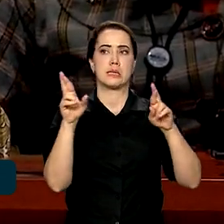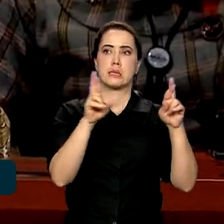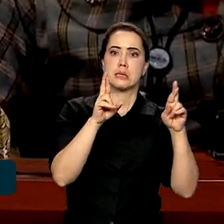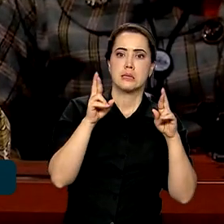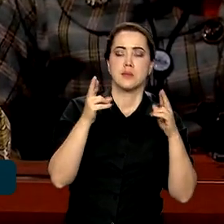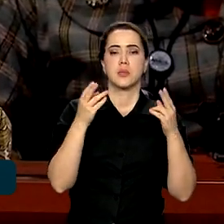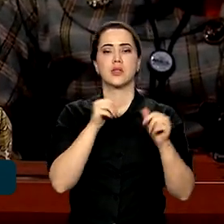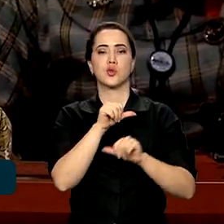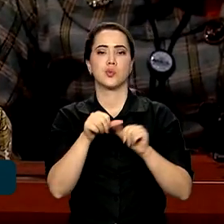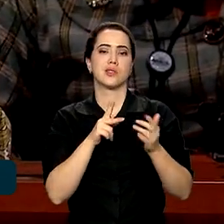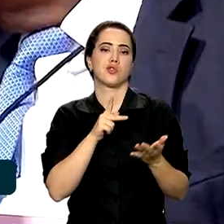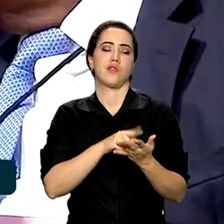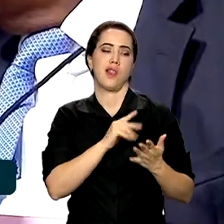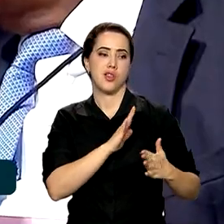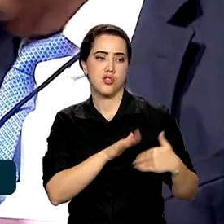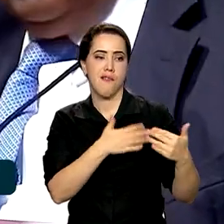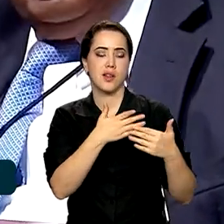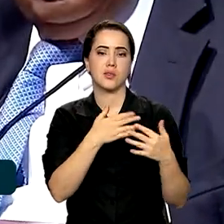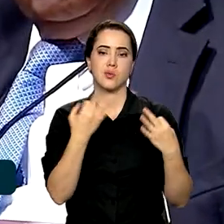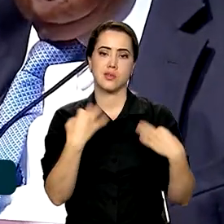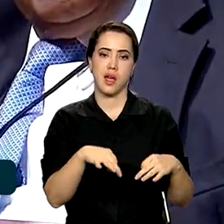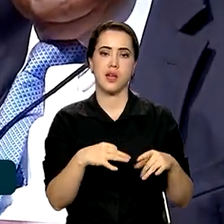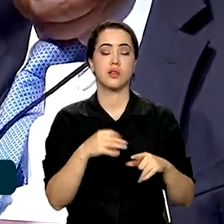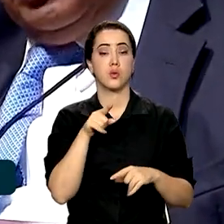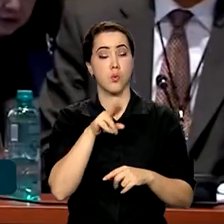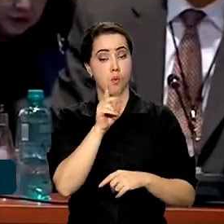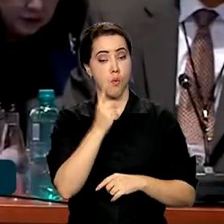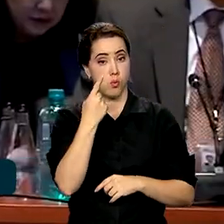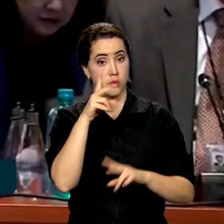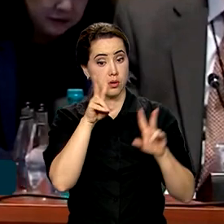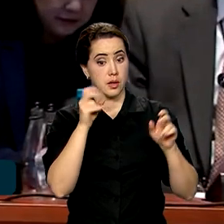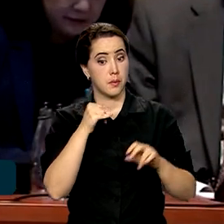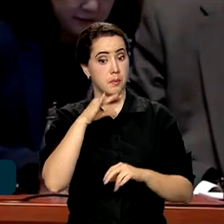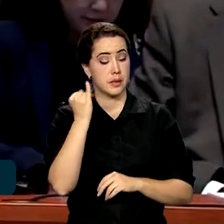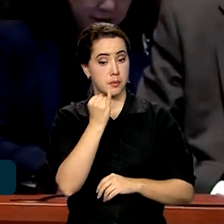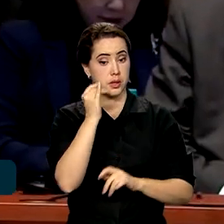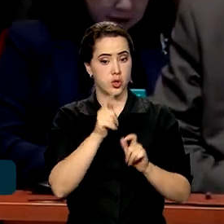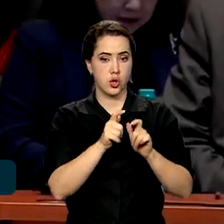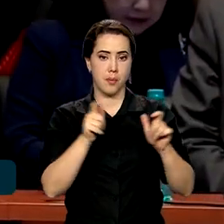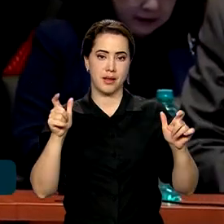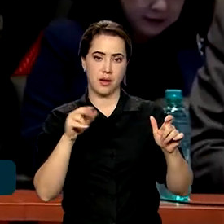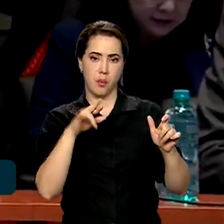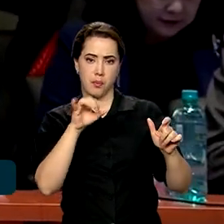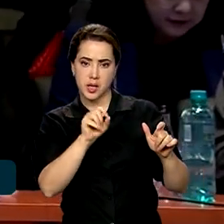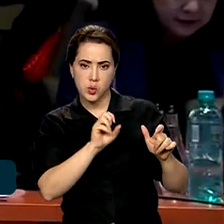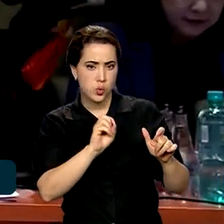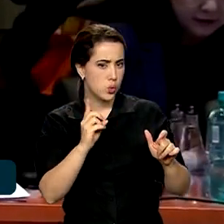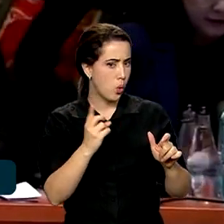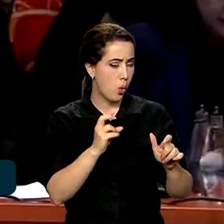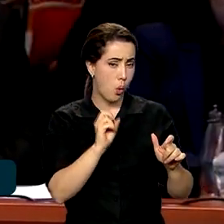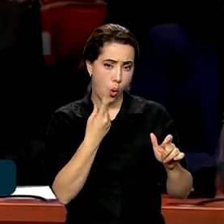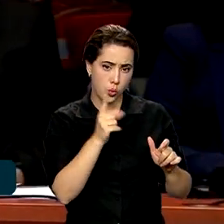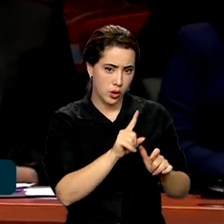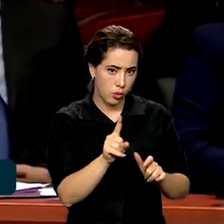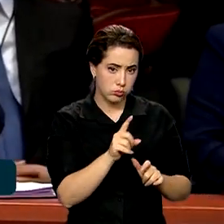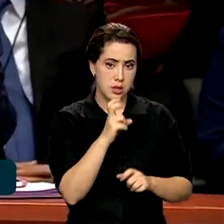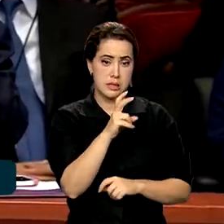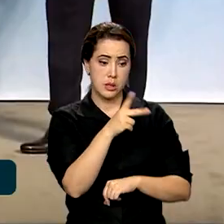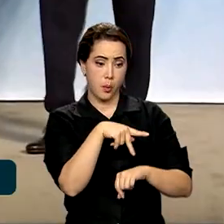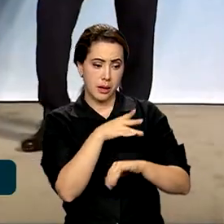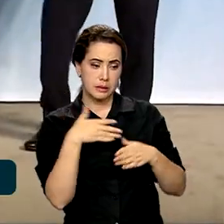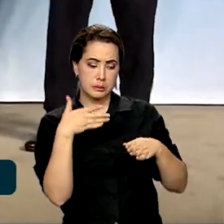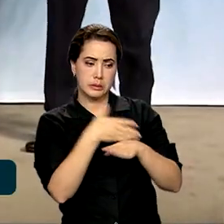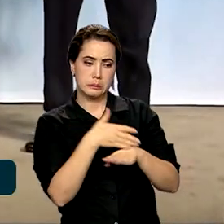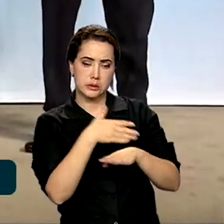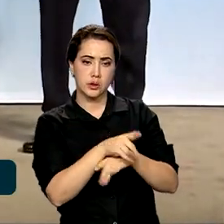mudanças, de um avanço. E uma questão é a mais esperada. Ampliar o BRICS ou não? Os cinco países que fazem parte da organização